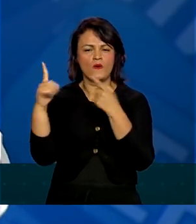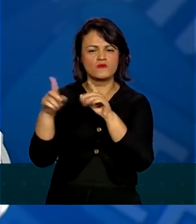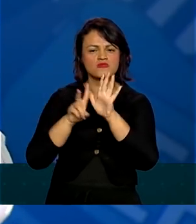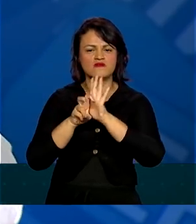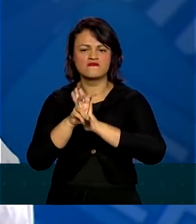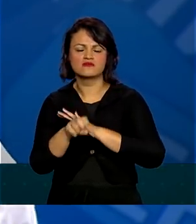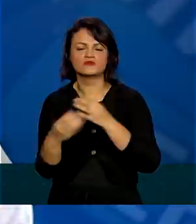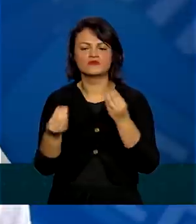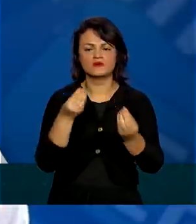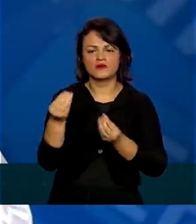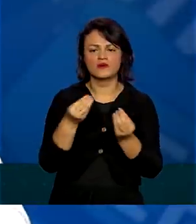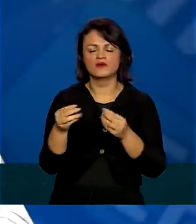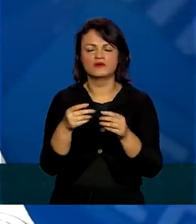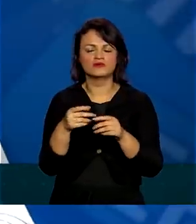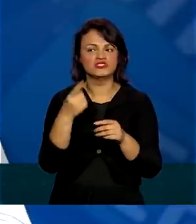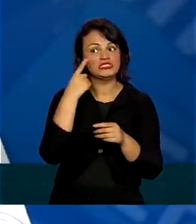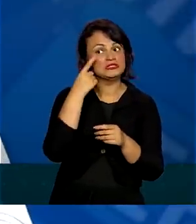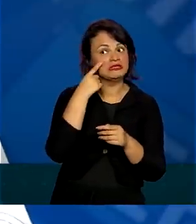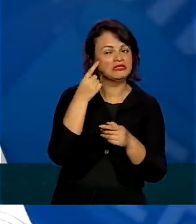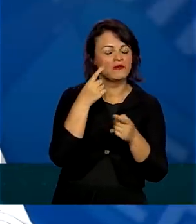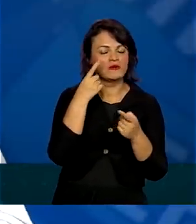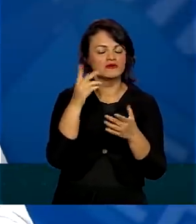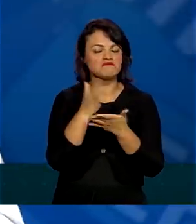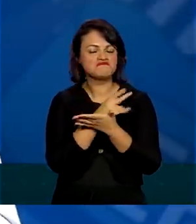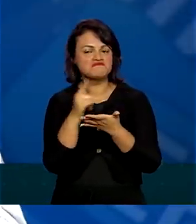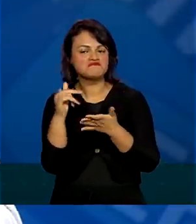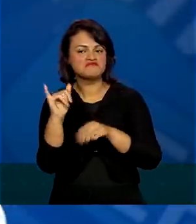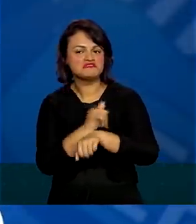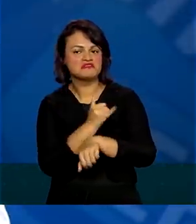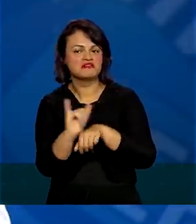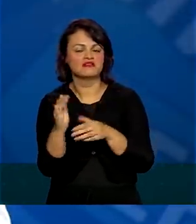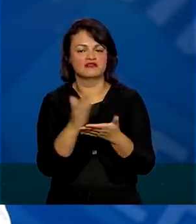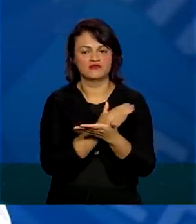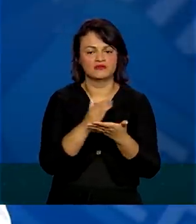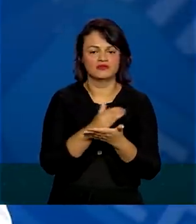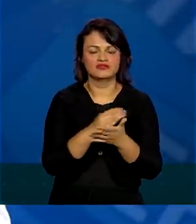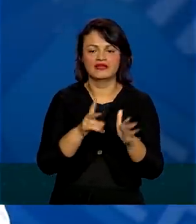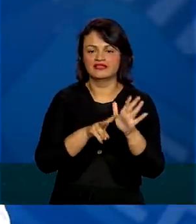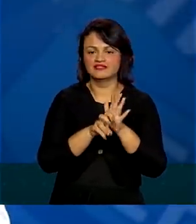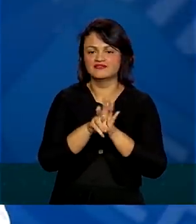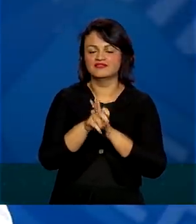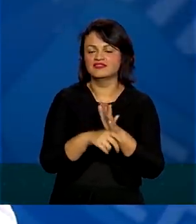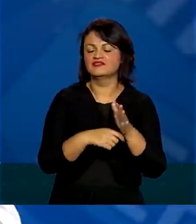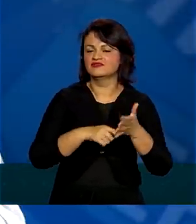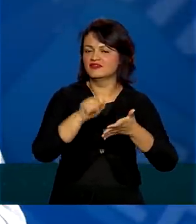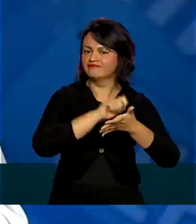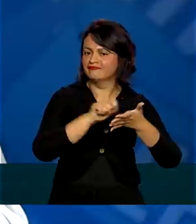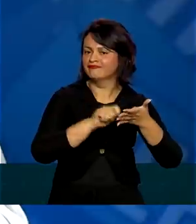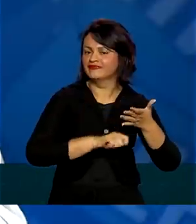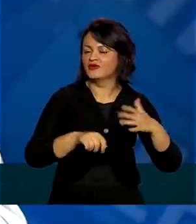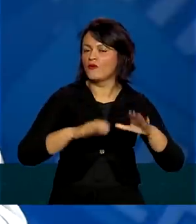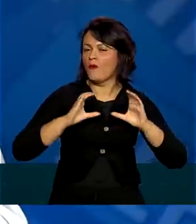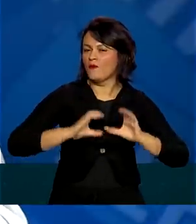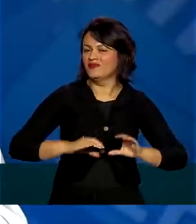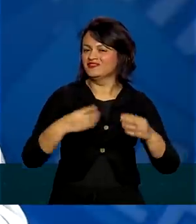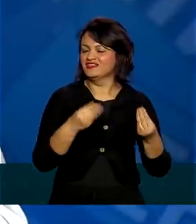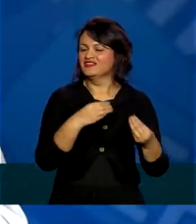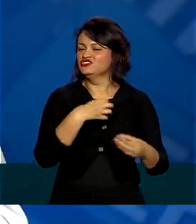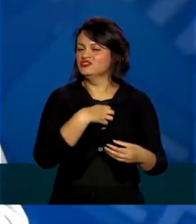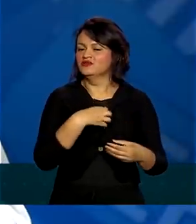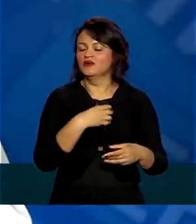Estamos aí com algumas pistas muito importantes. Enquanto esse vírus vai escrevendo o seu comportamento.